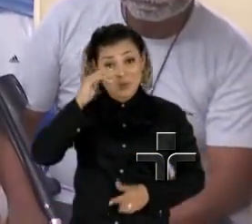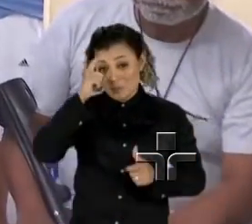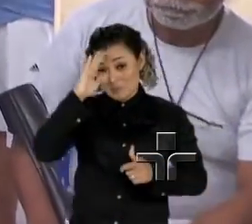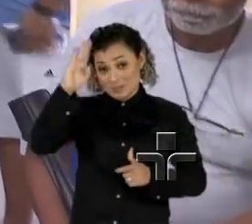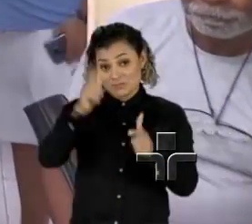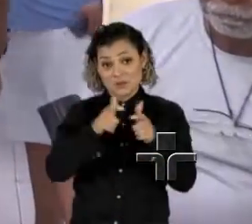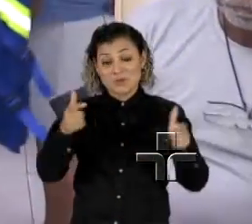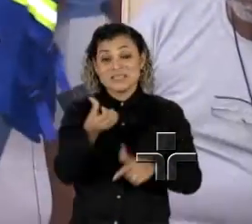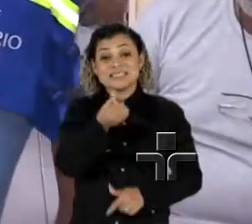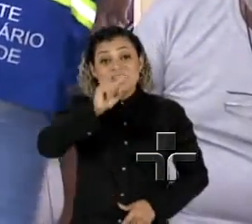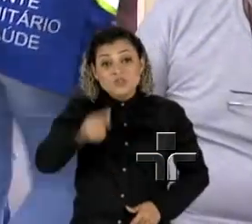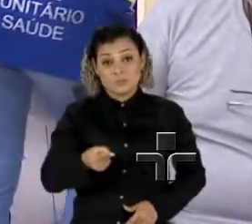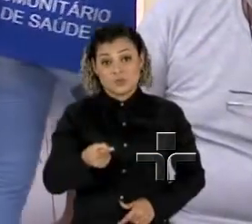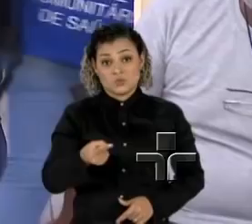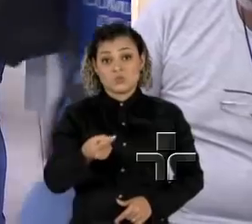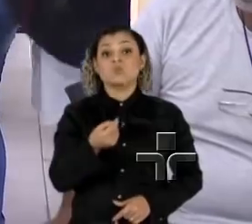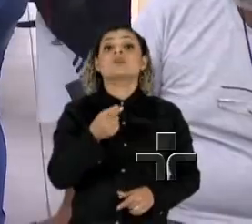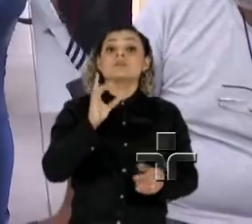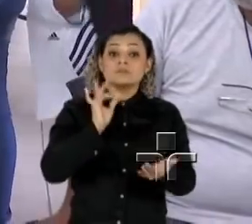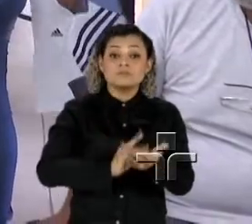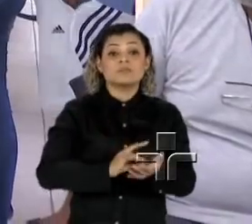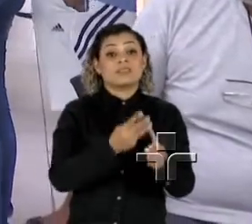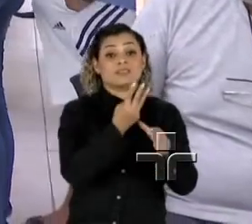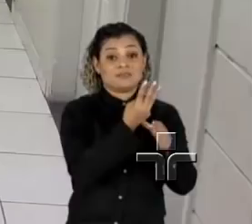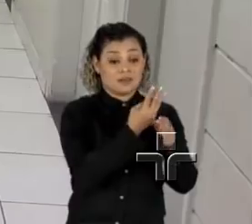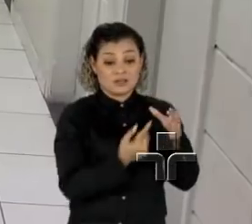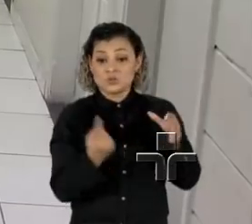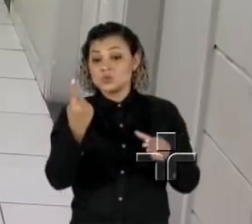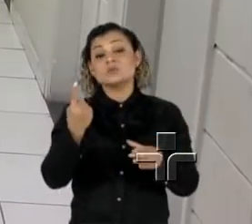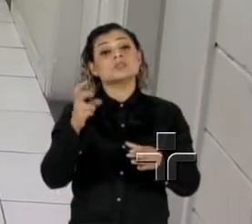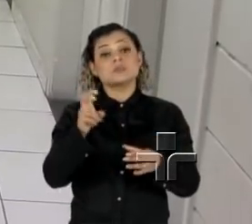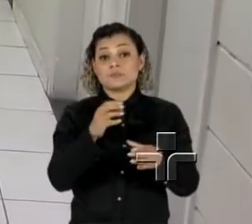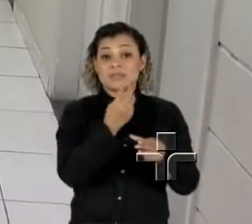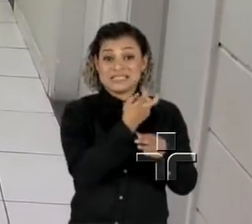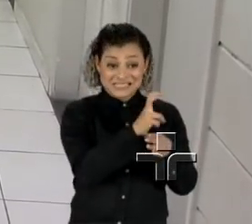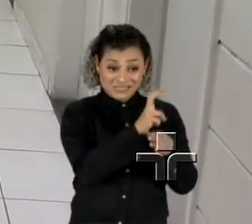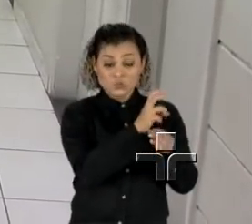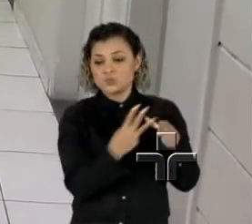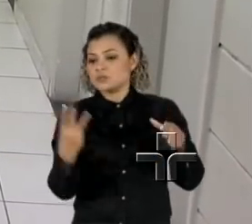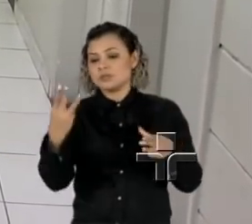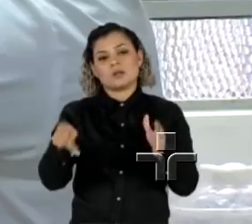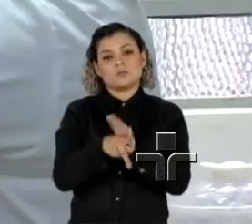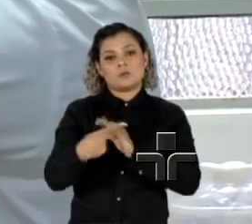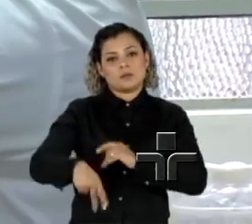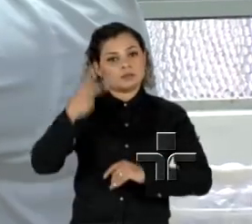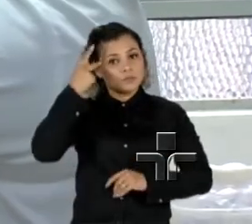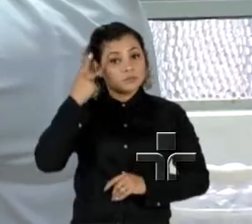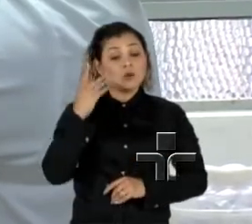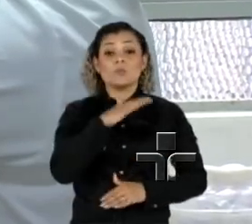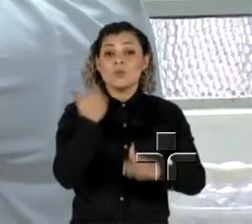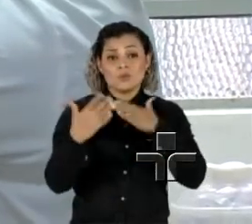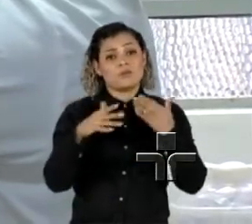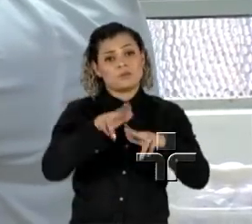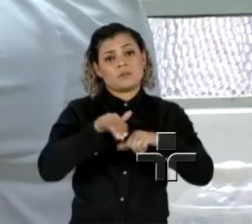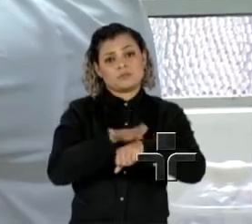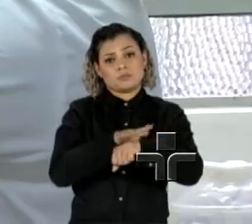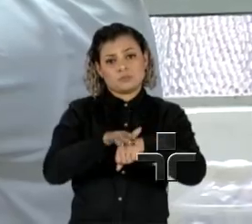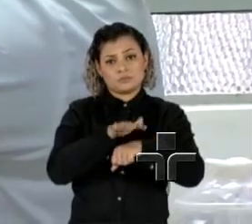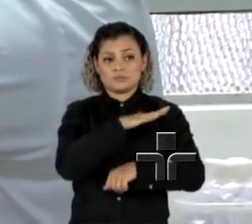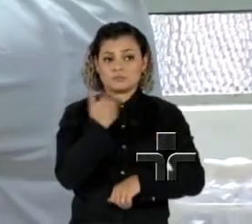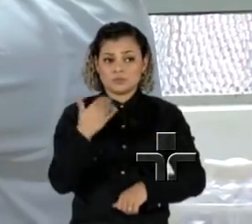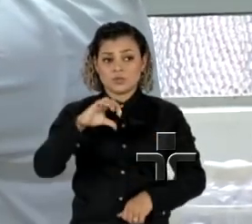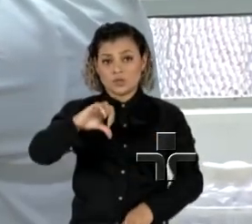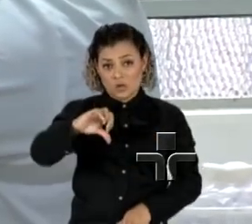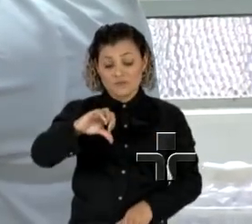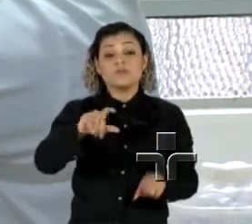de 6 mil. Treze em cada cinco estão na capital paulista. E nove pessoas já morreram de sarampo. A última campanha realizada pelo governo do